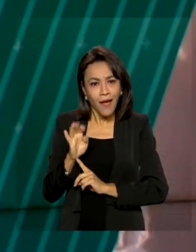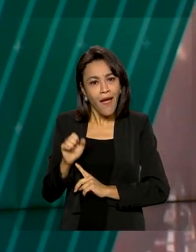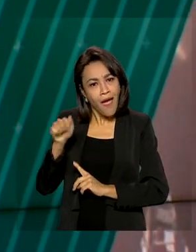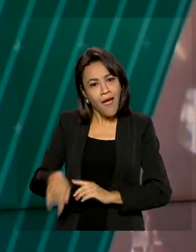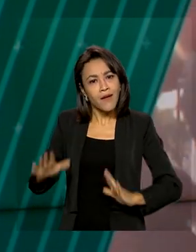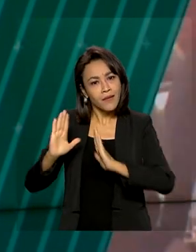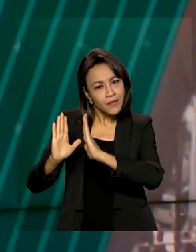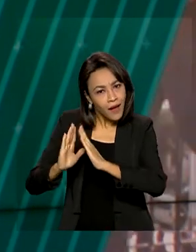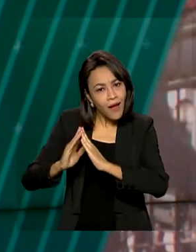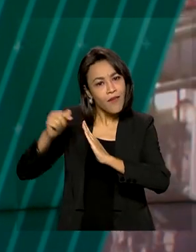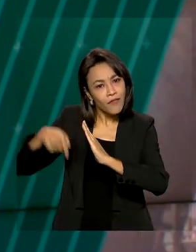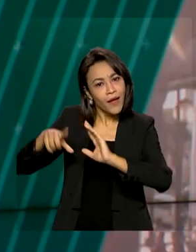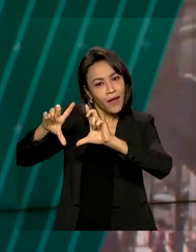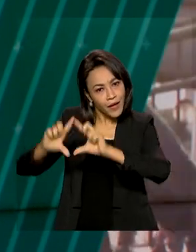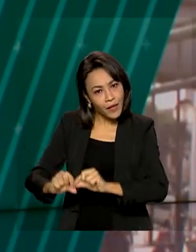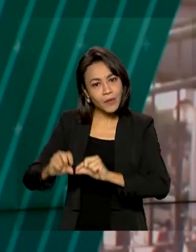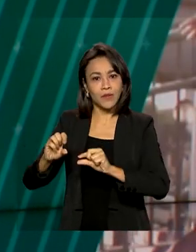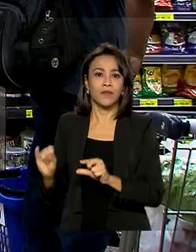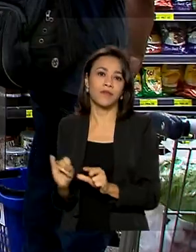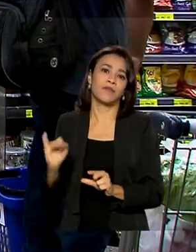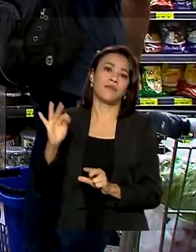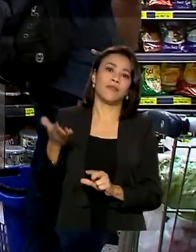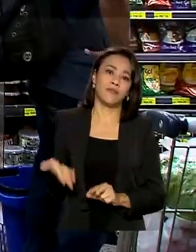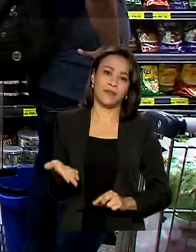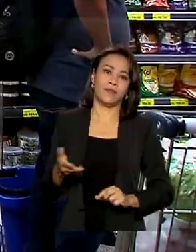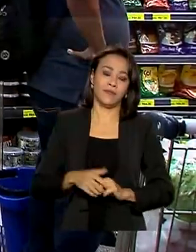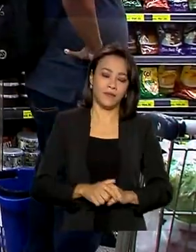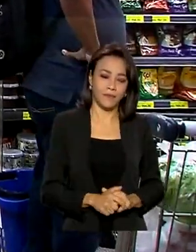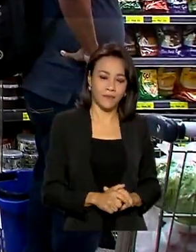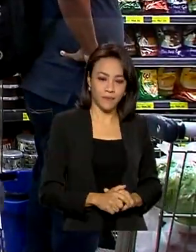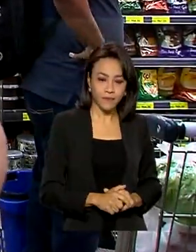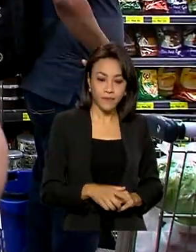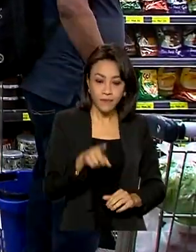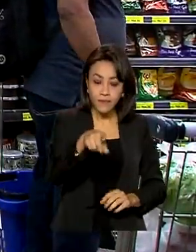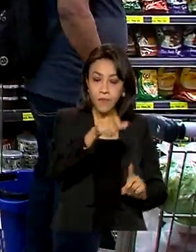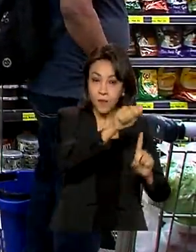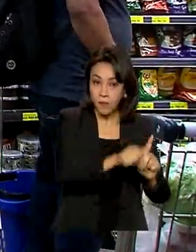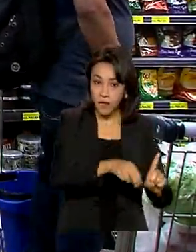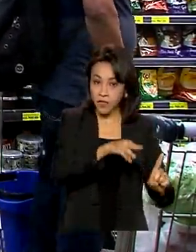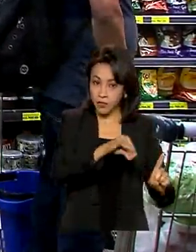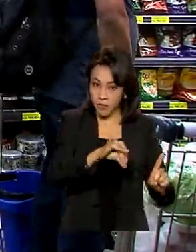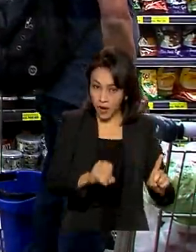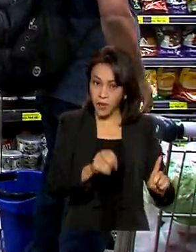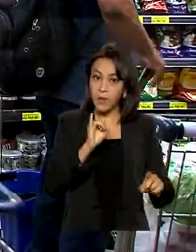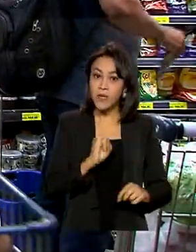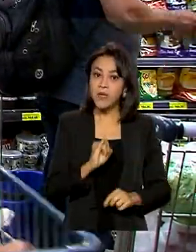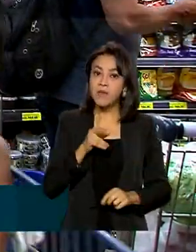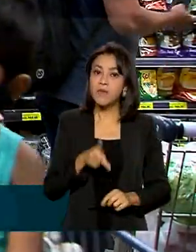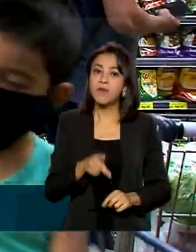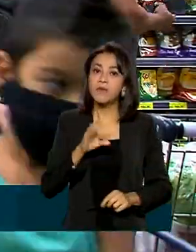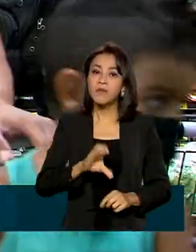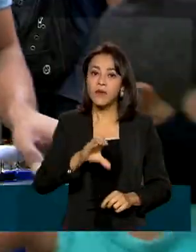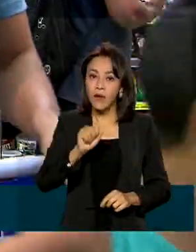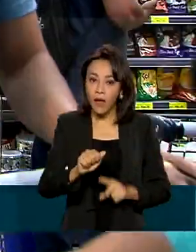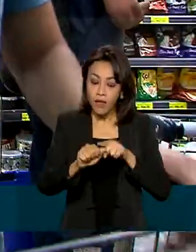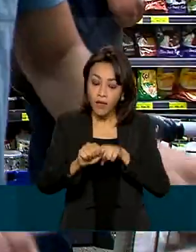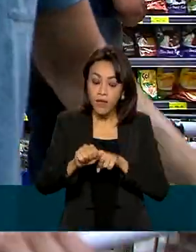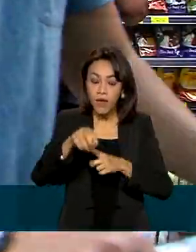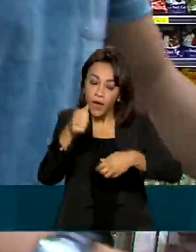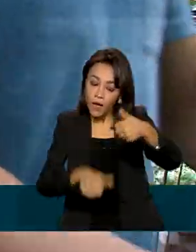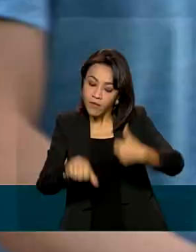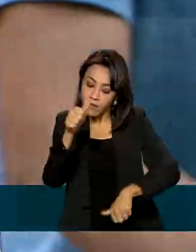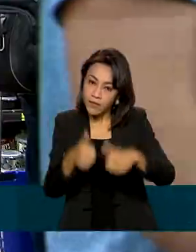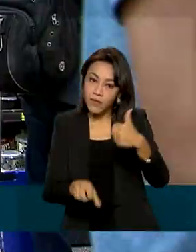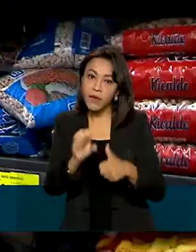responsáveis pela redução do ritmo. No mês de maio, o IPCA, considerado o índice que mede a inflação